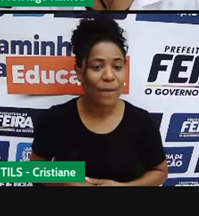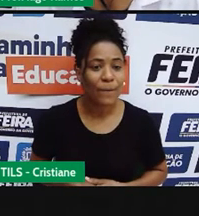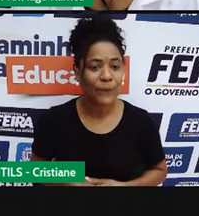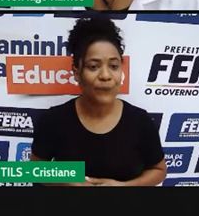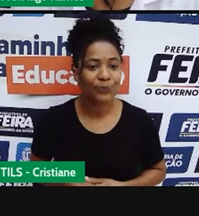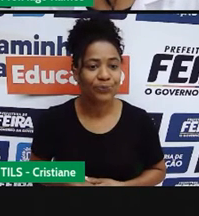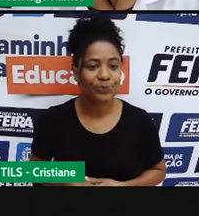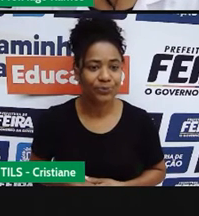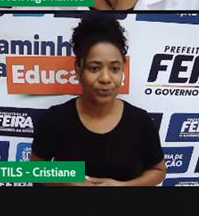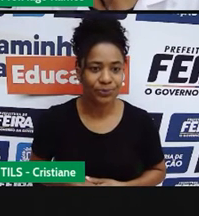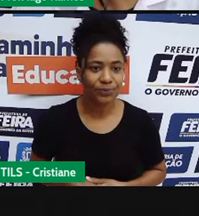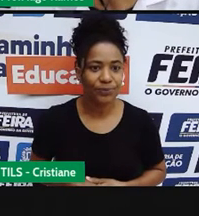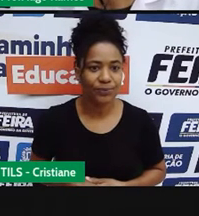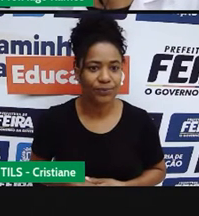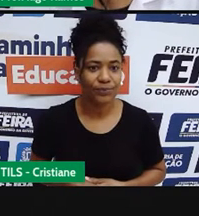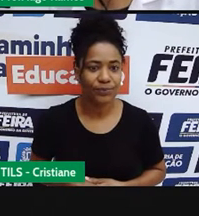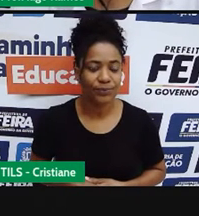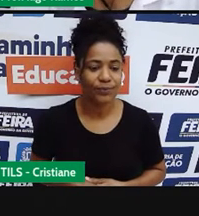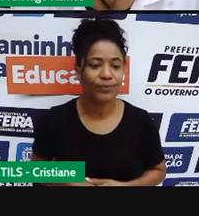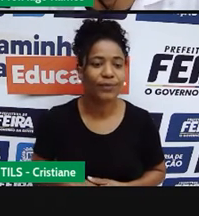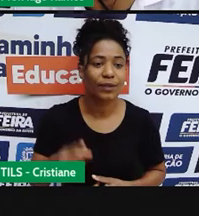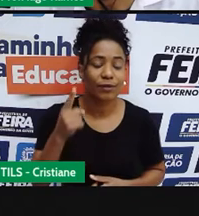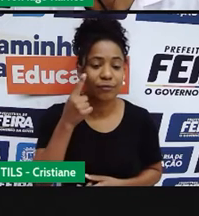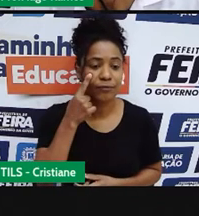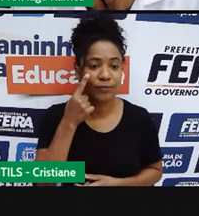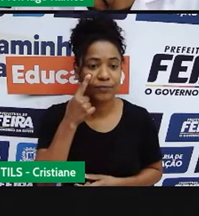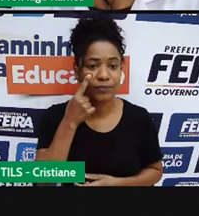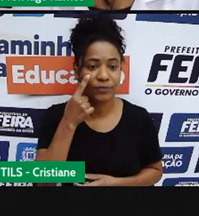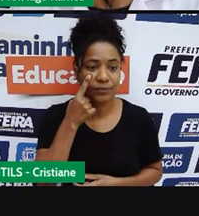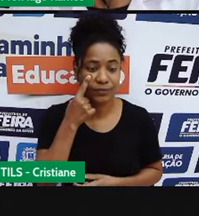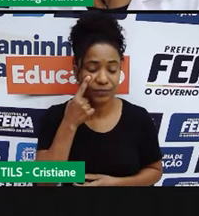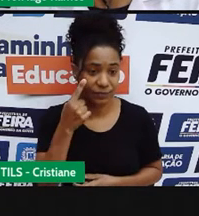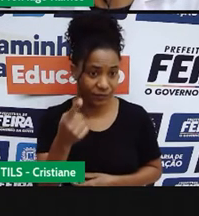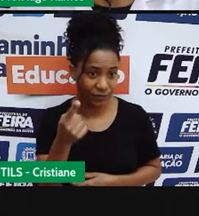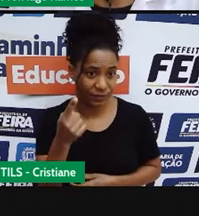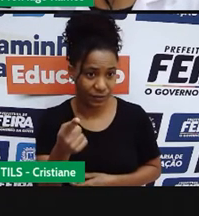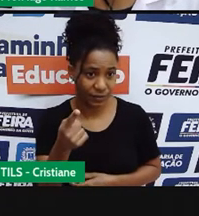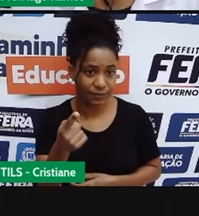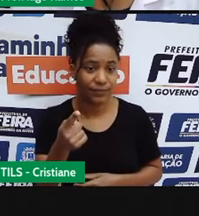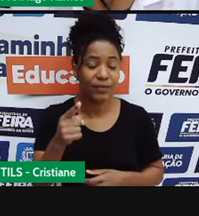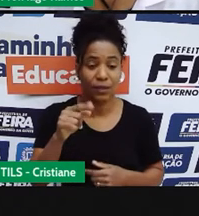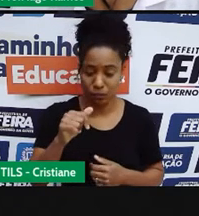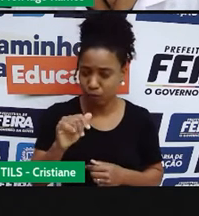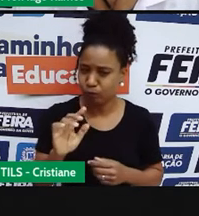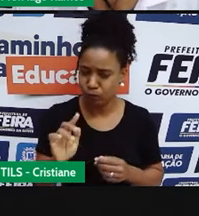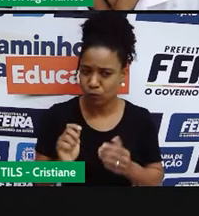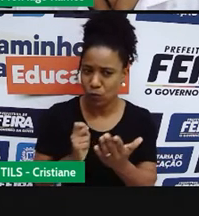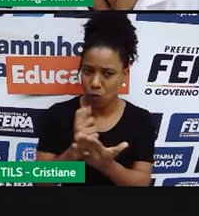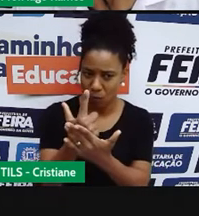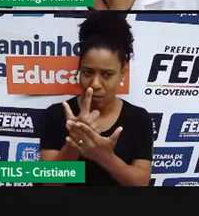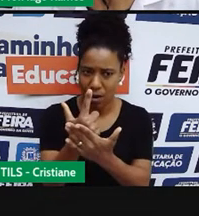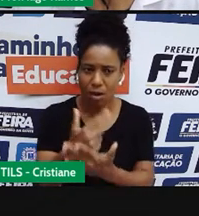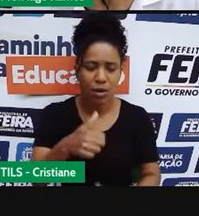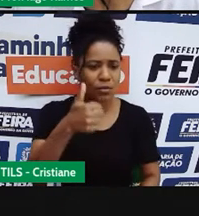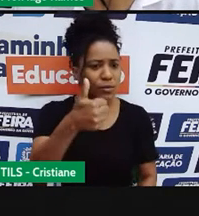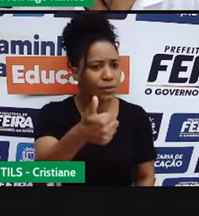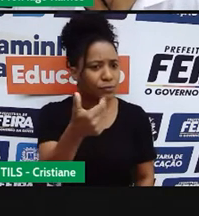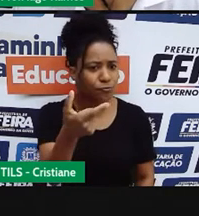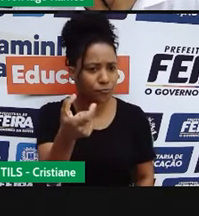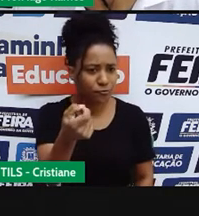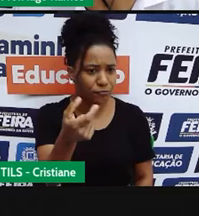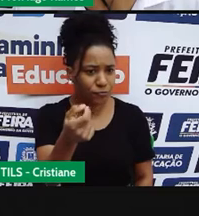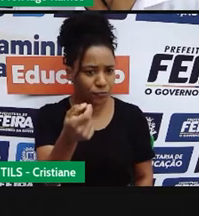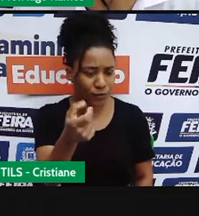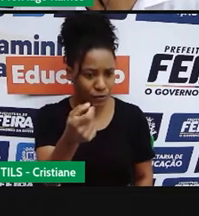suponha um produto posto à venda com preço de 120 reais e que tenha